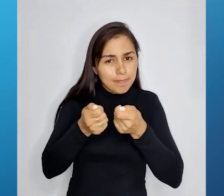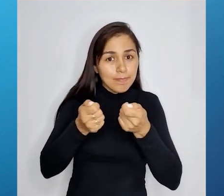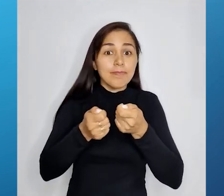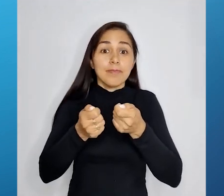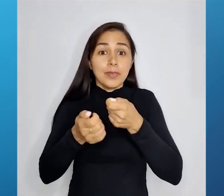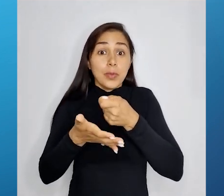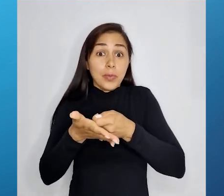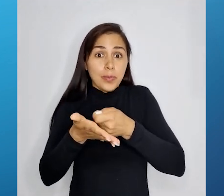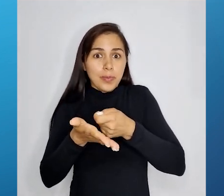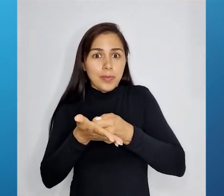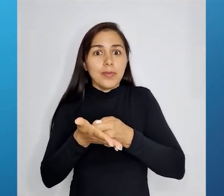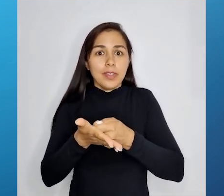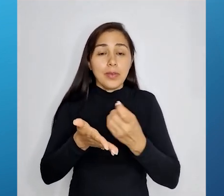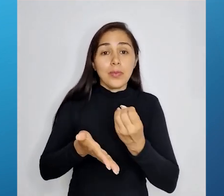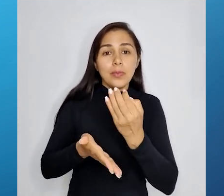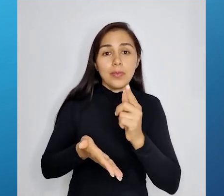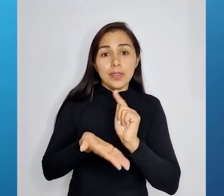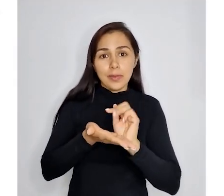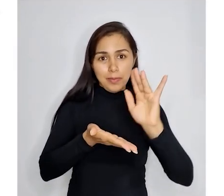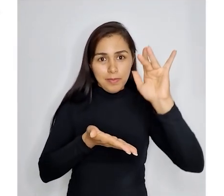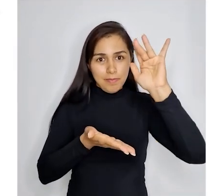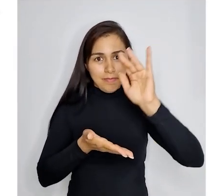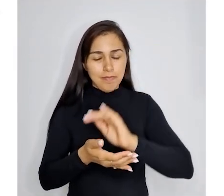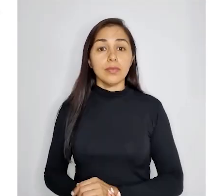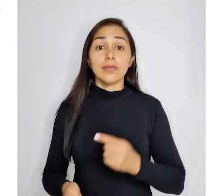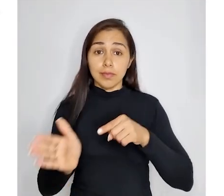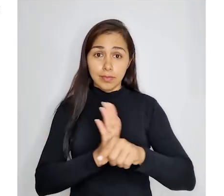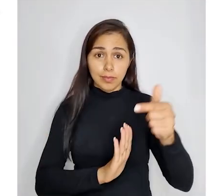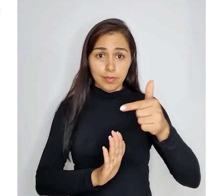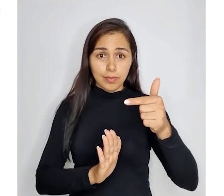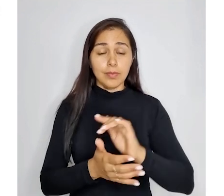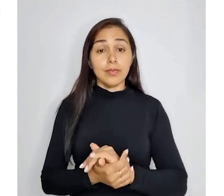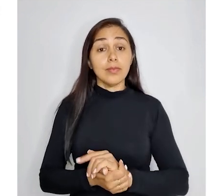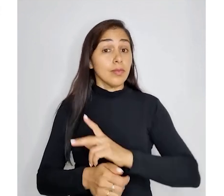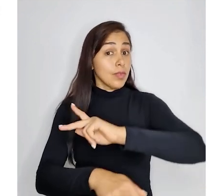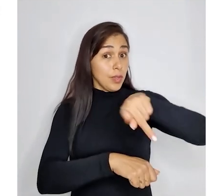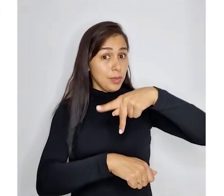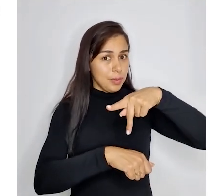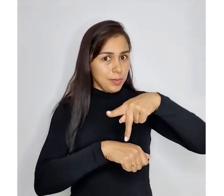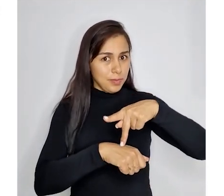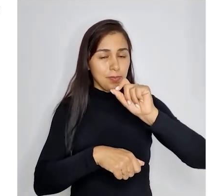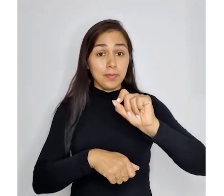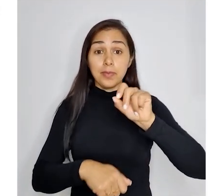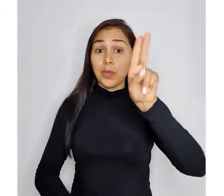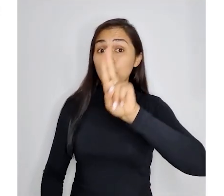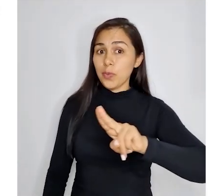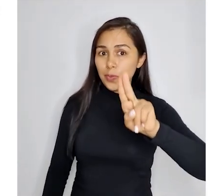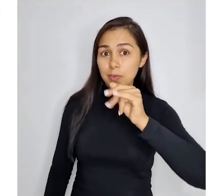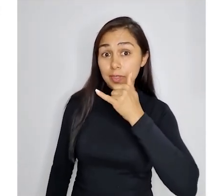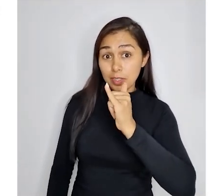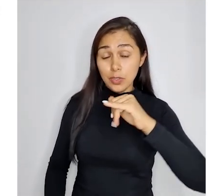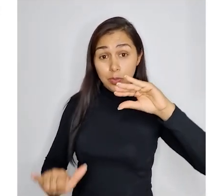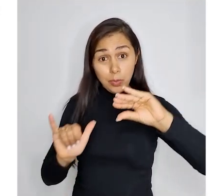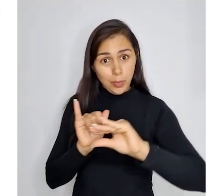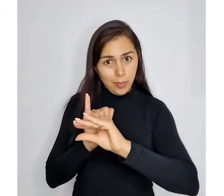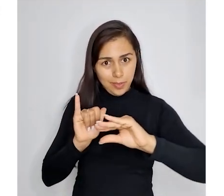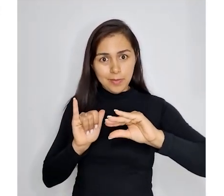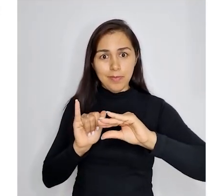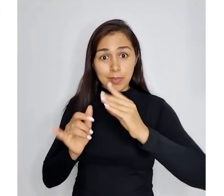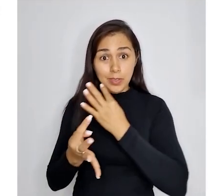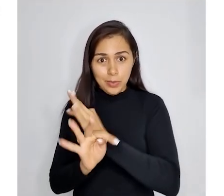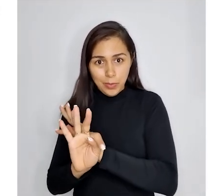mais rígidas para o controle de poluição? 2. Nos países onde a geração de eletricidade é predominantemente